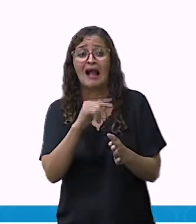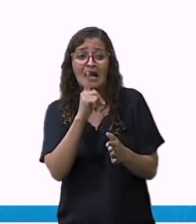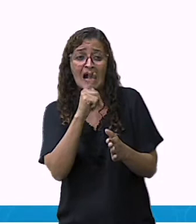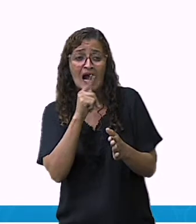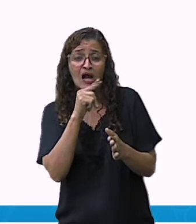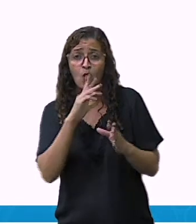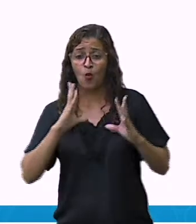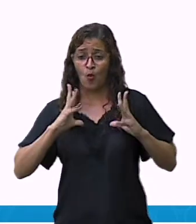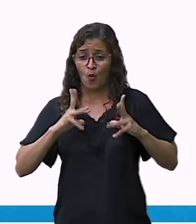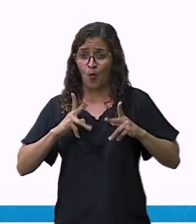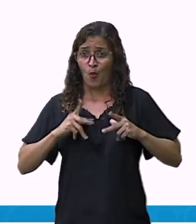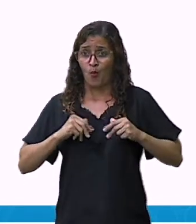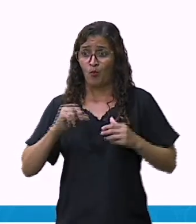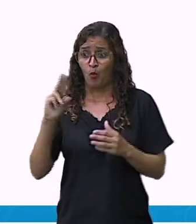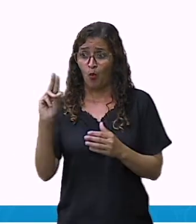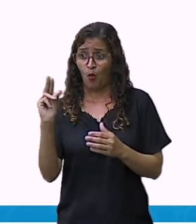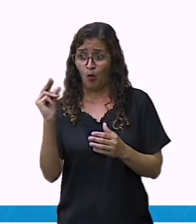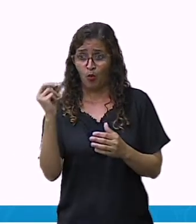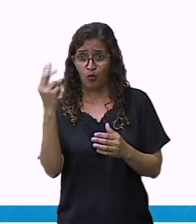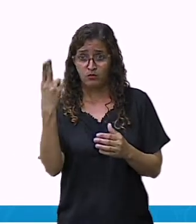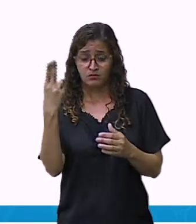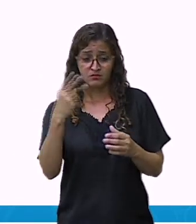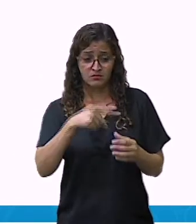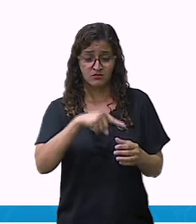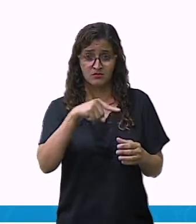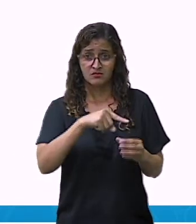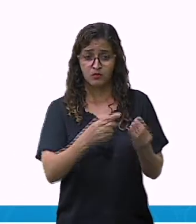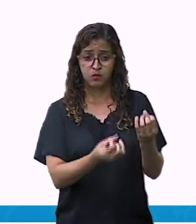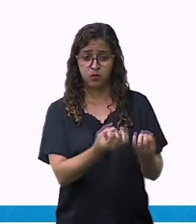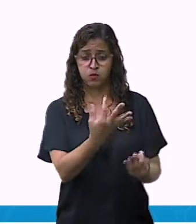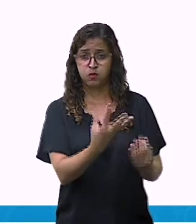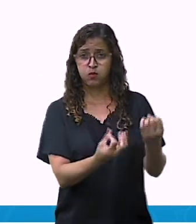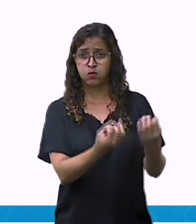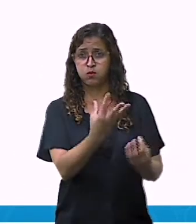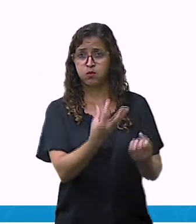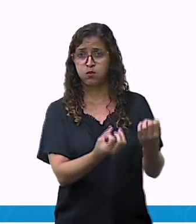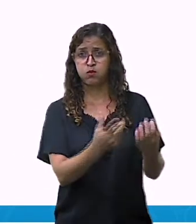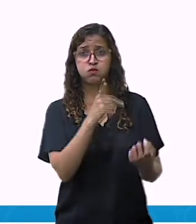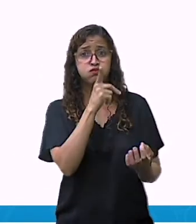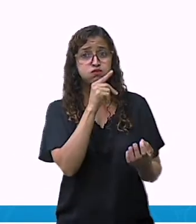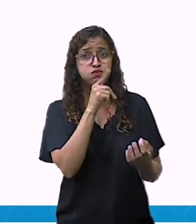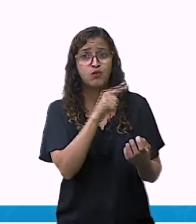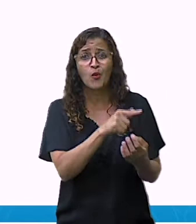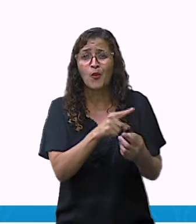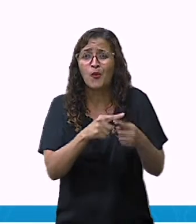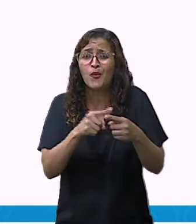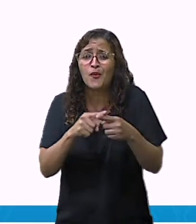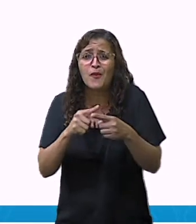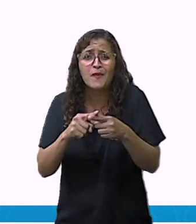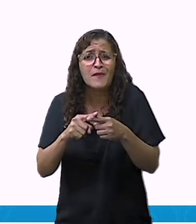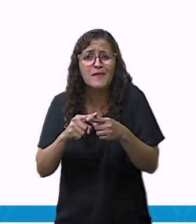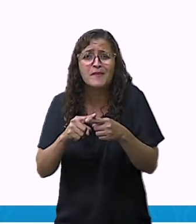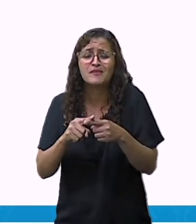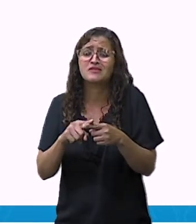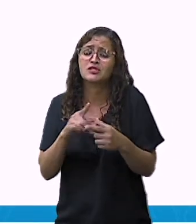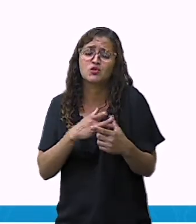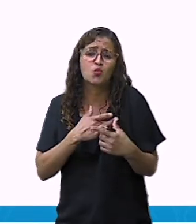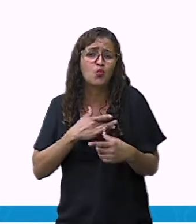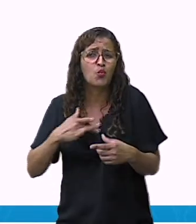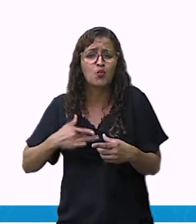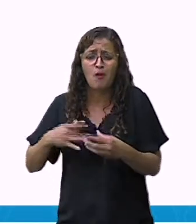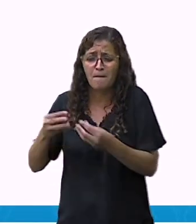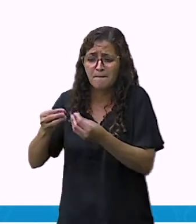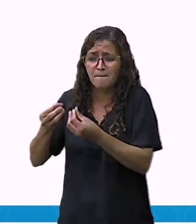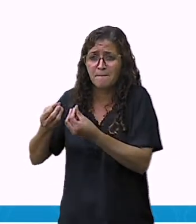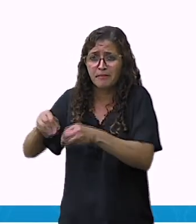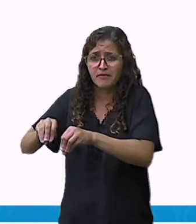fervida. Água turva vai prejudicar a sua saúde. Você pode ter